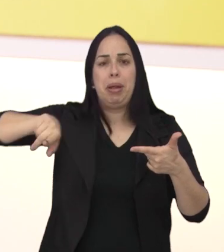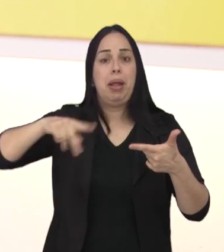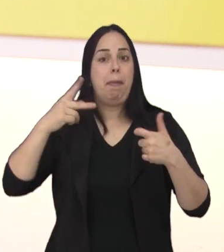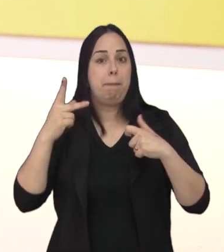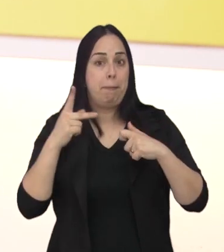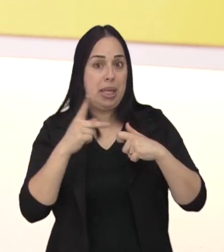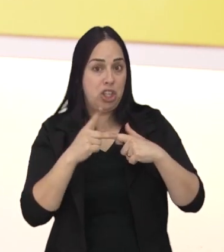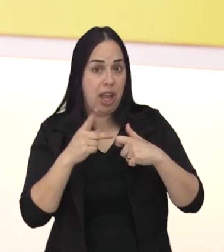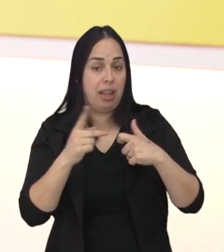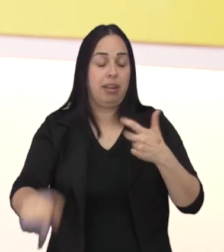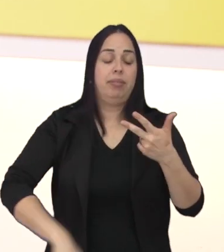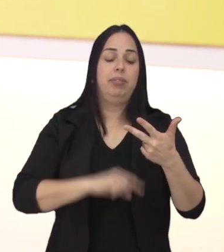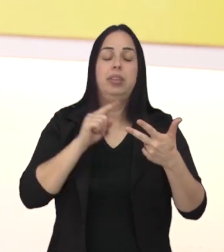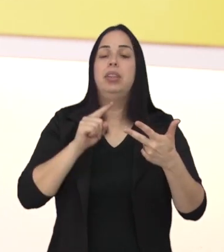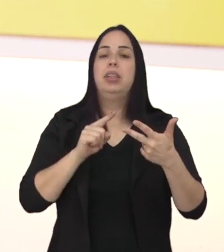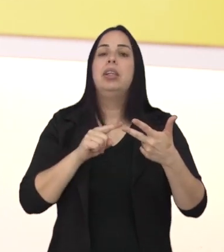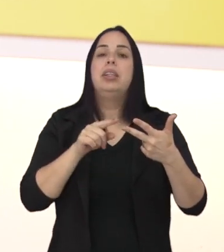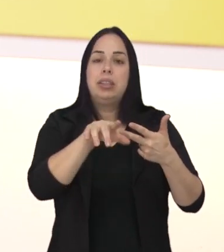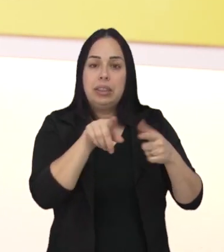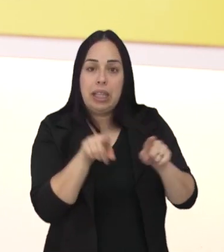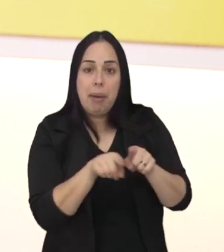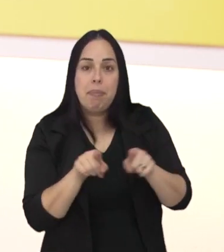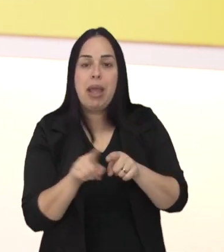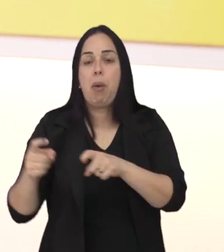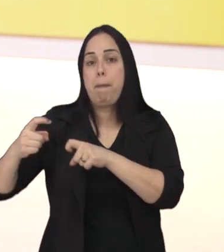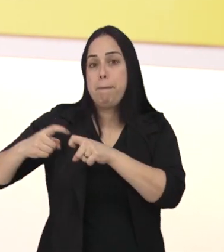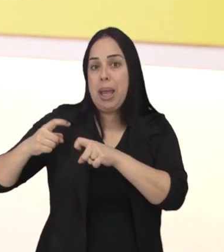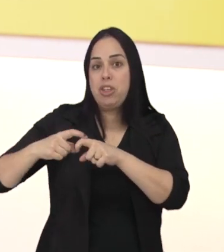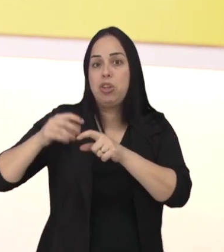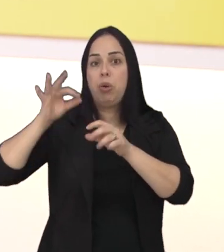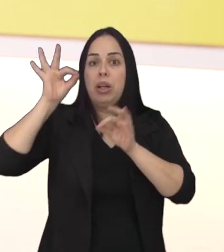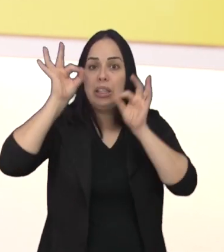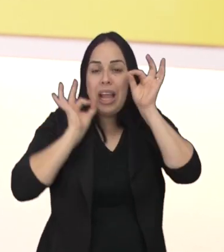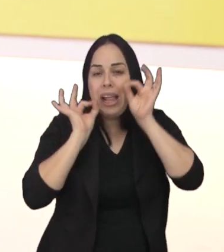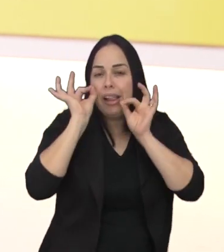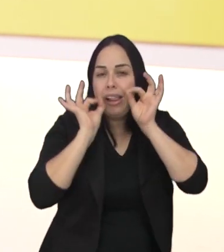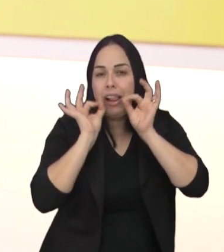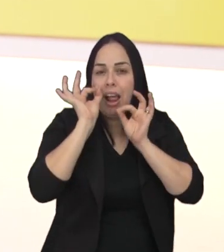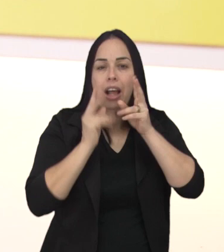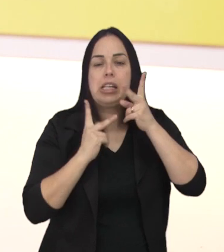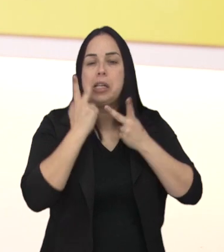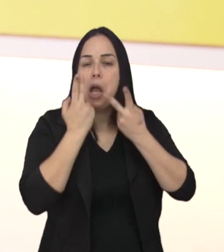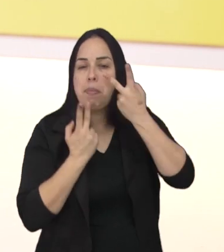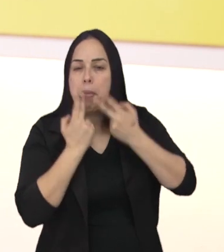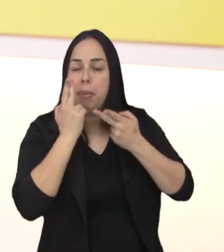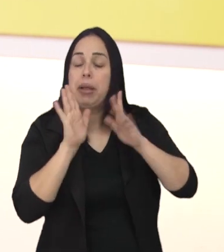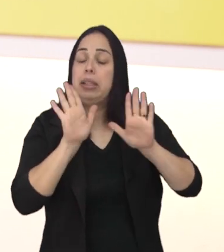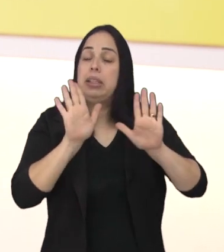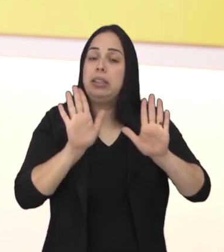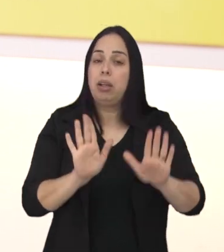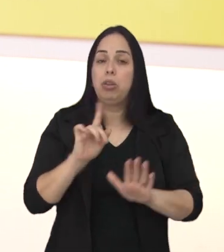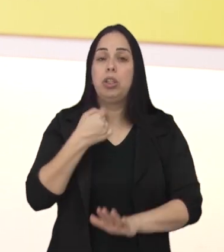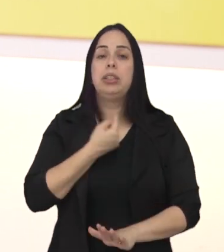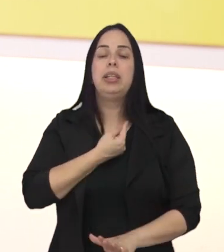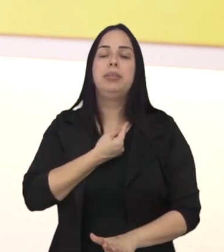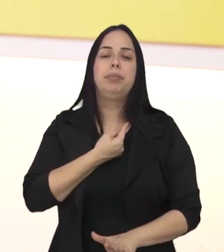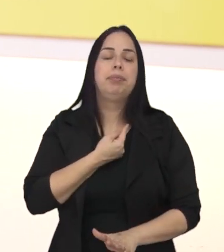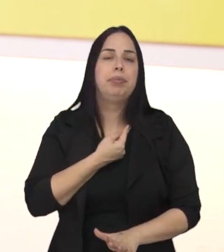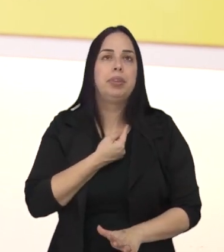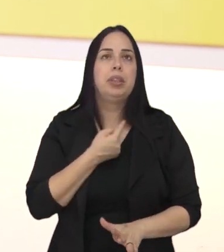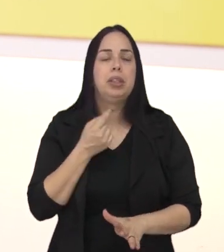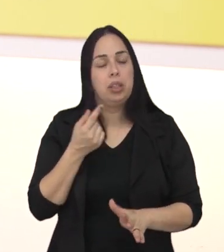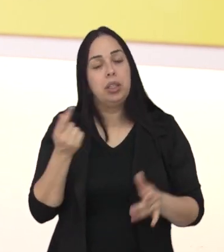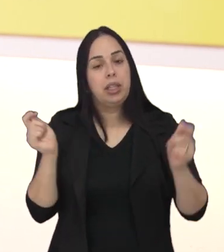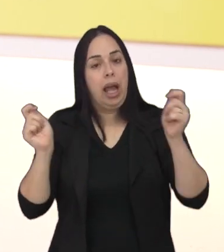ortodontista, pediatra, um cirurgião plástico que já é recente na nossa equipe, né? Então a gente